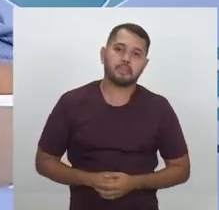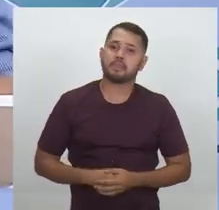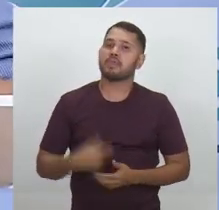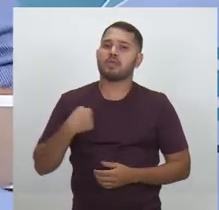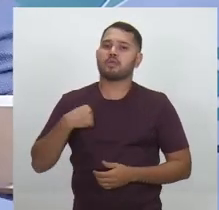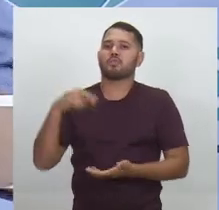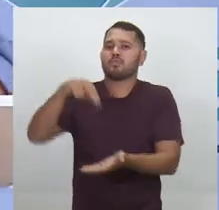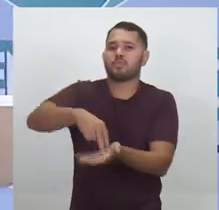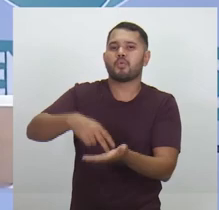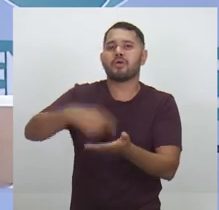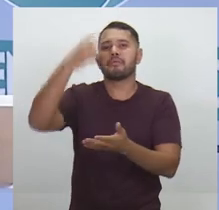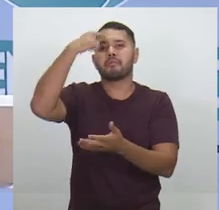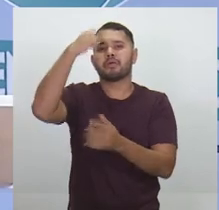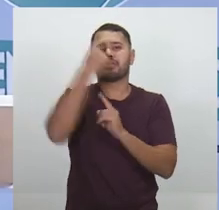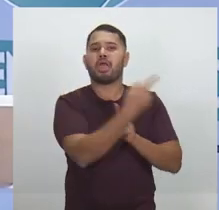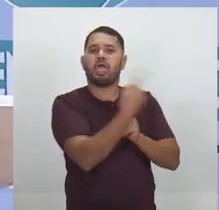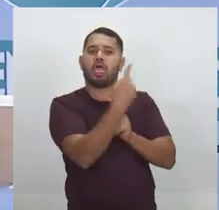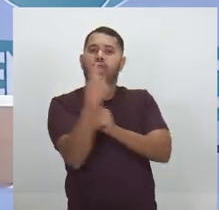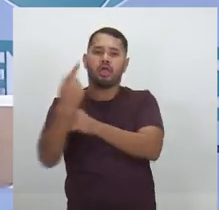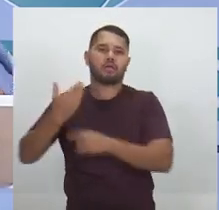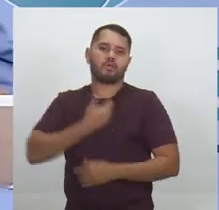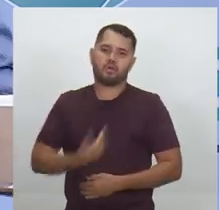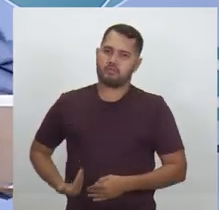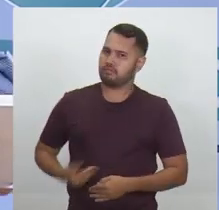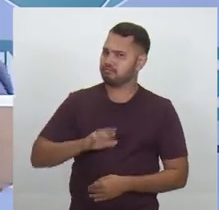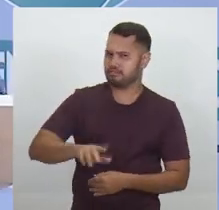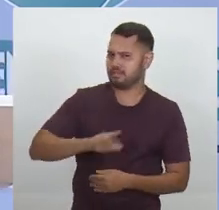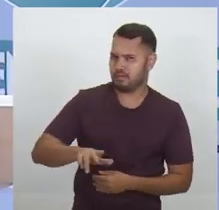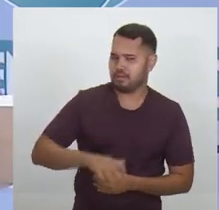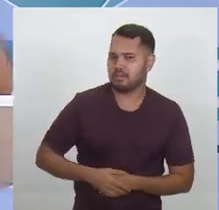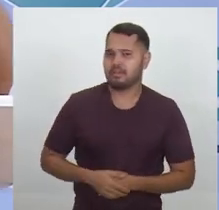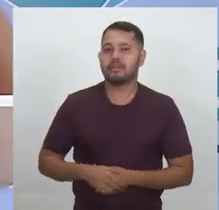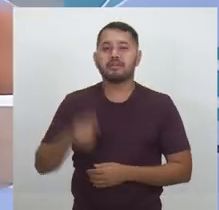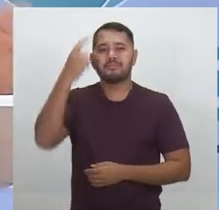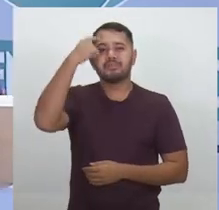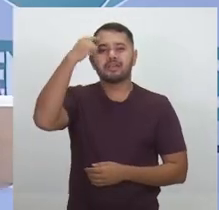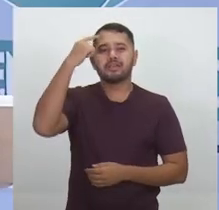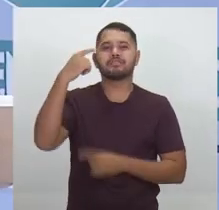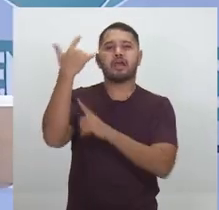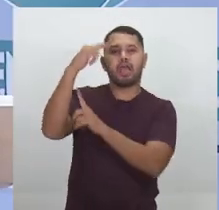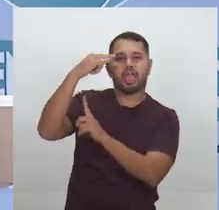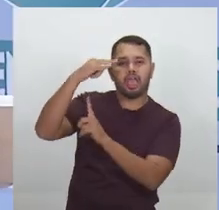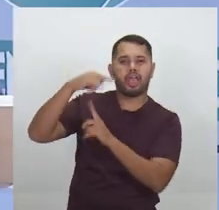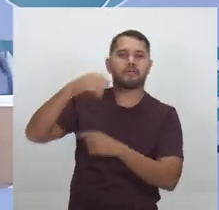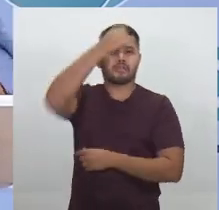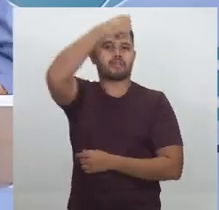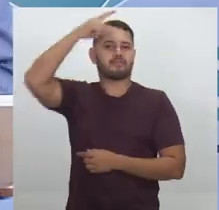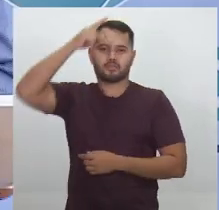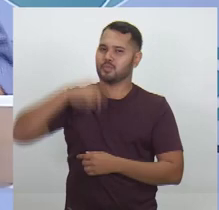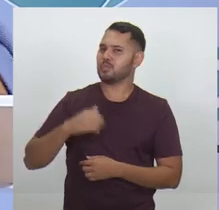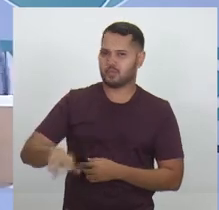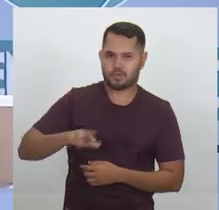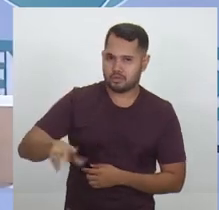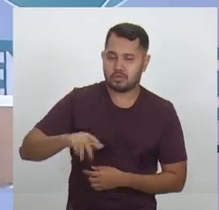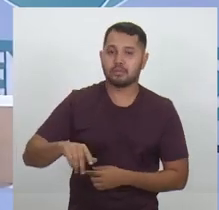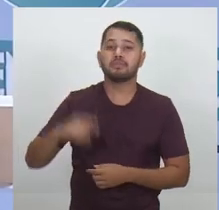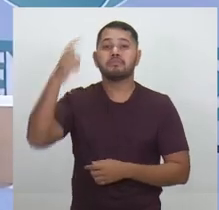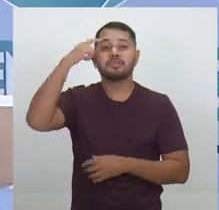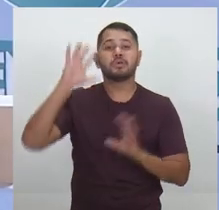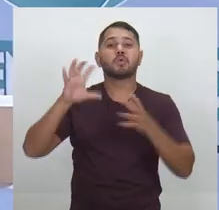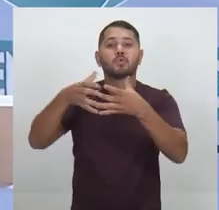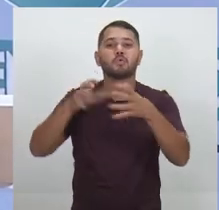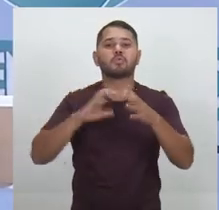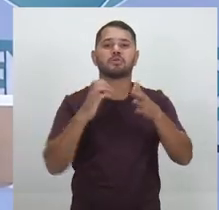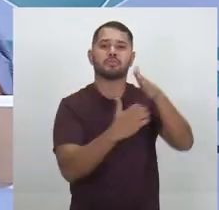não sou o candidato da máquina de governo. Eu não sou o candidato da máquina de prefeituras. Eu não sou o candidato de grupos